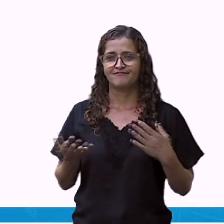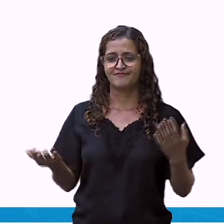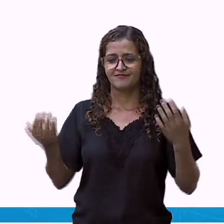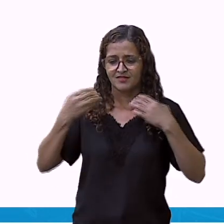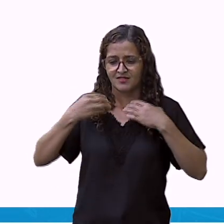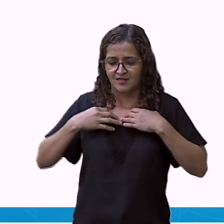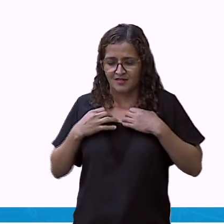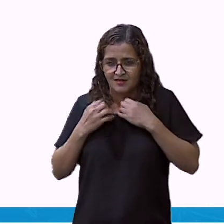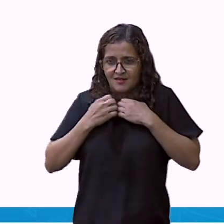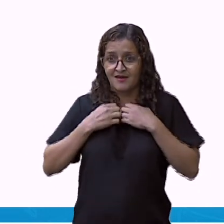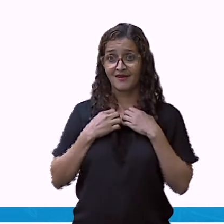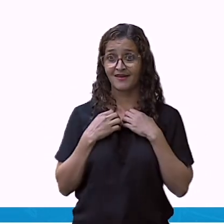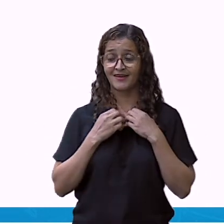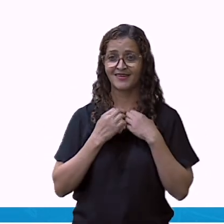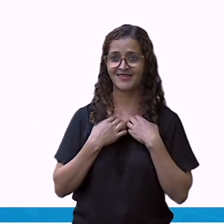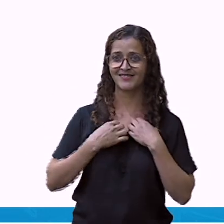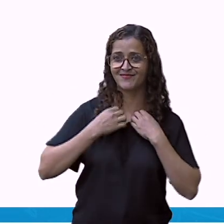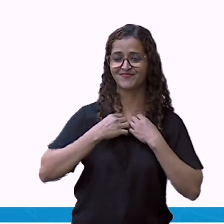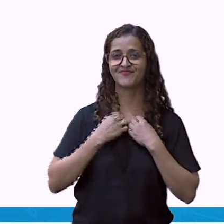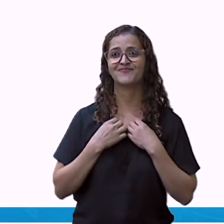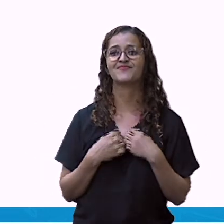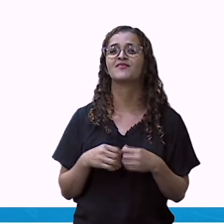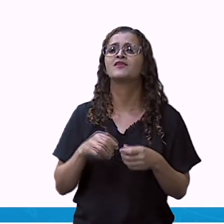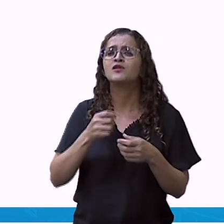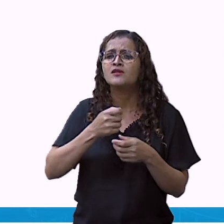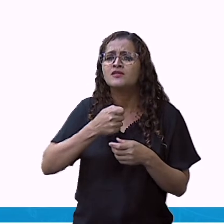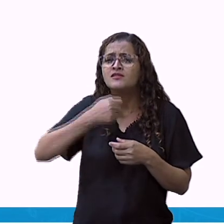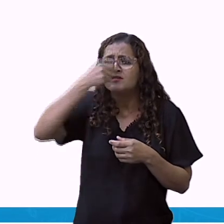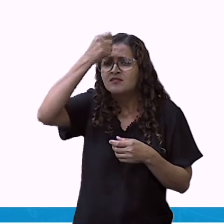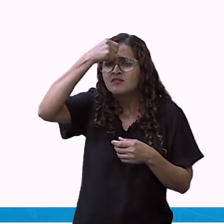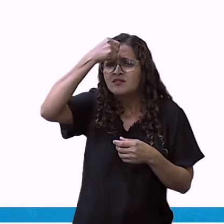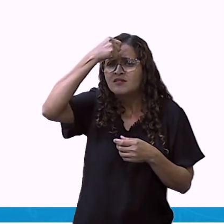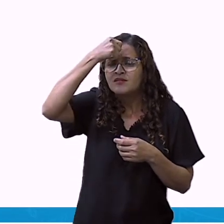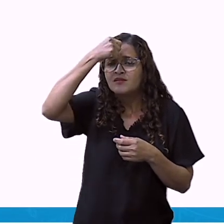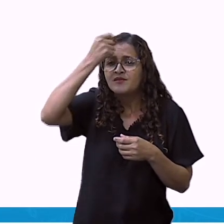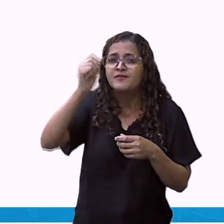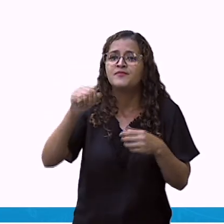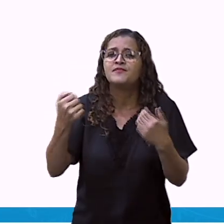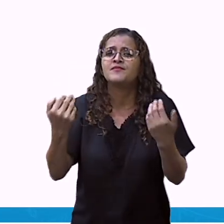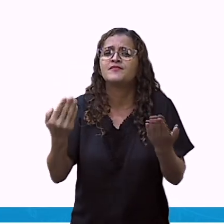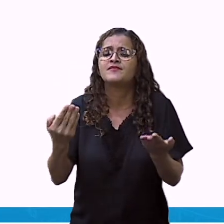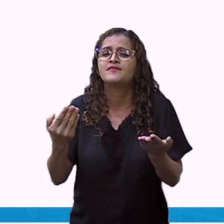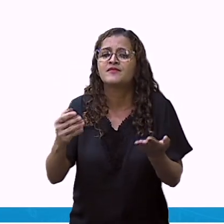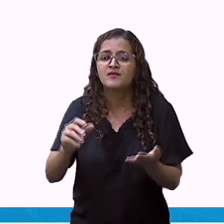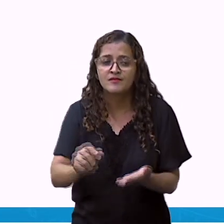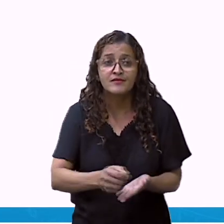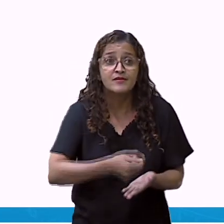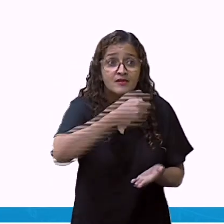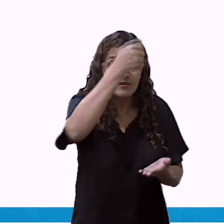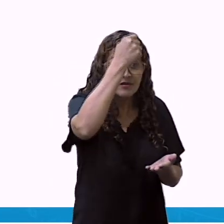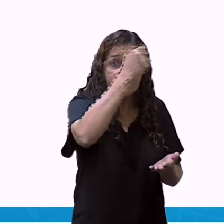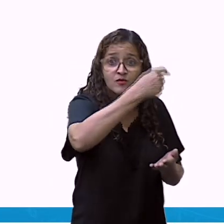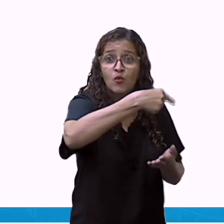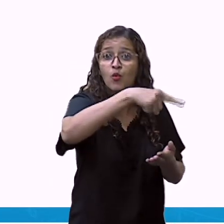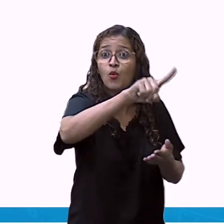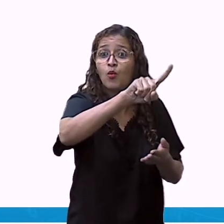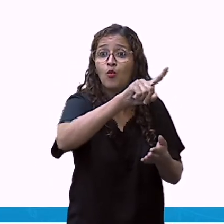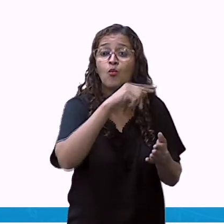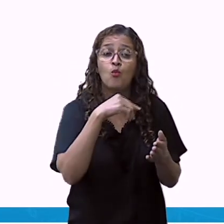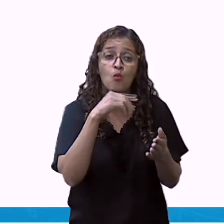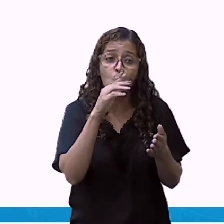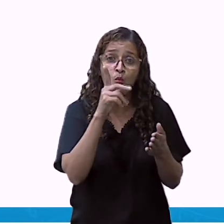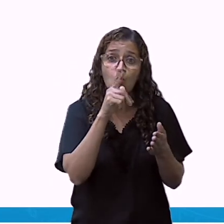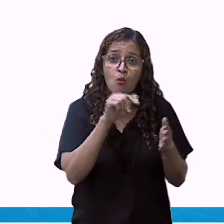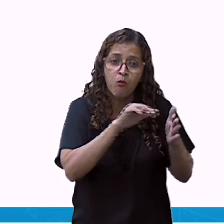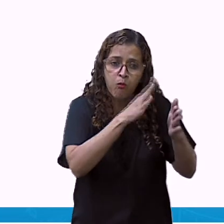Isso. E o chapéu? Vocês lembram do eu falei? A gente usa no verão, quando vai à praia, ou mesmo